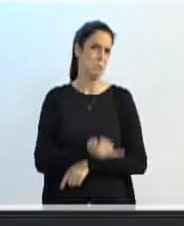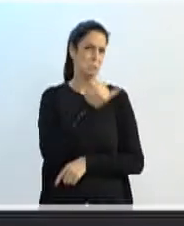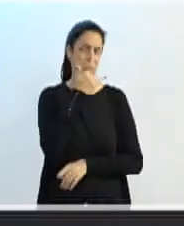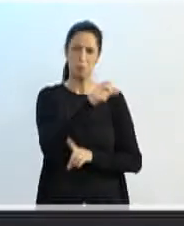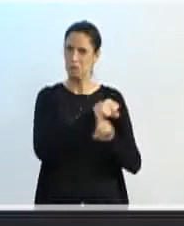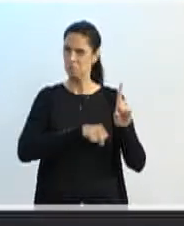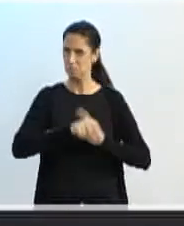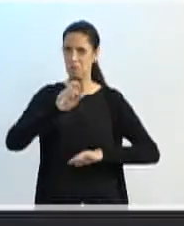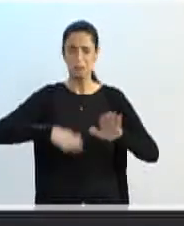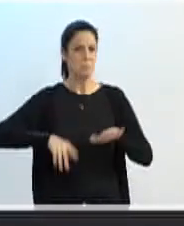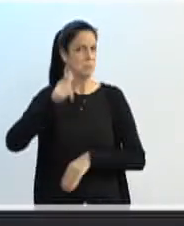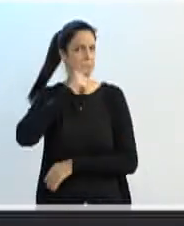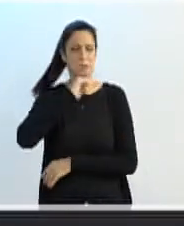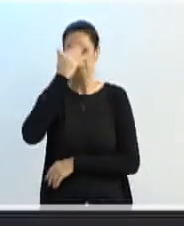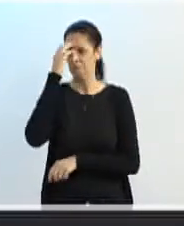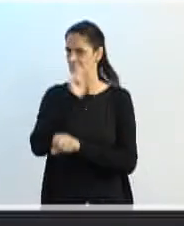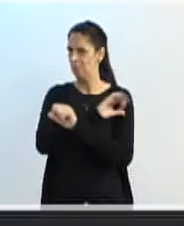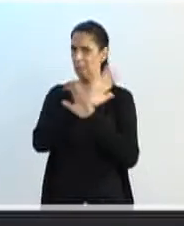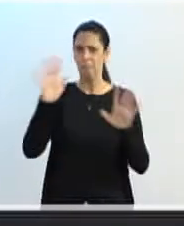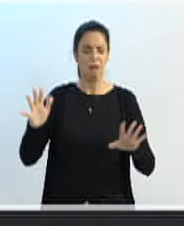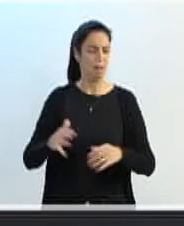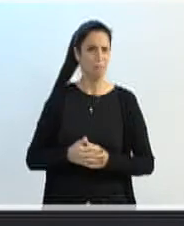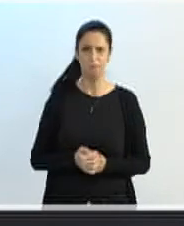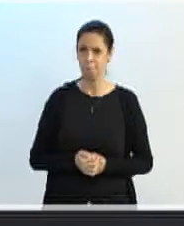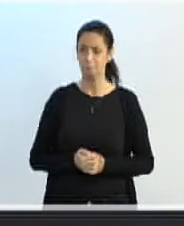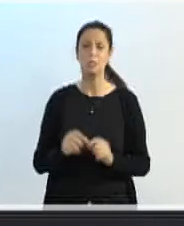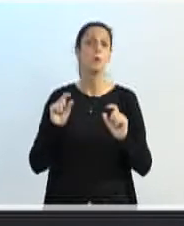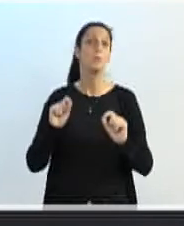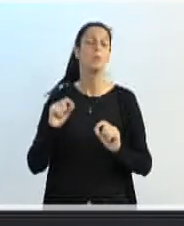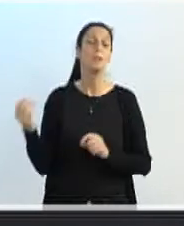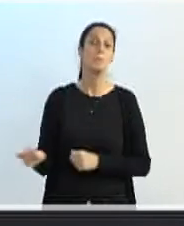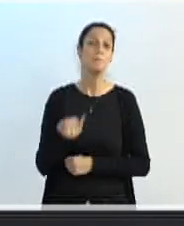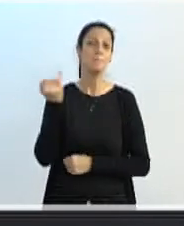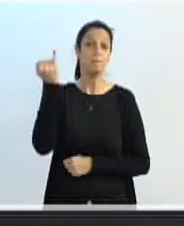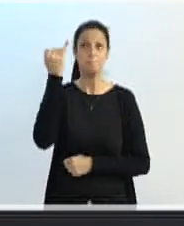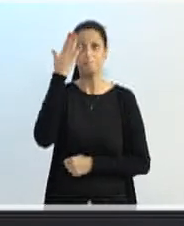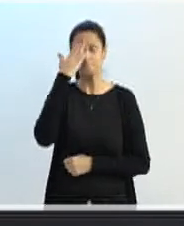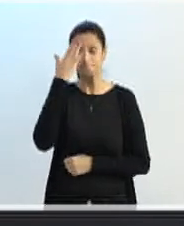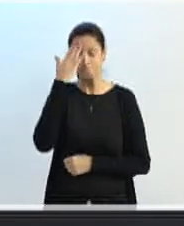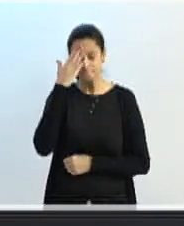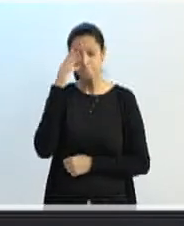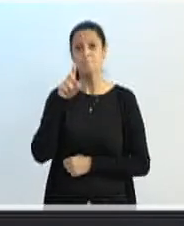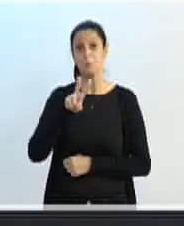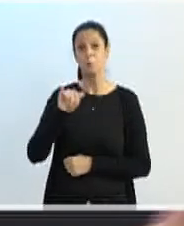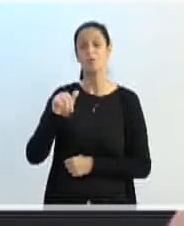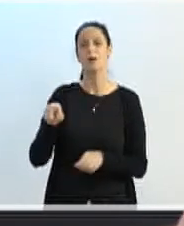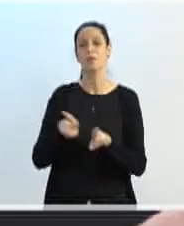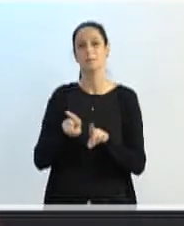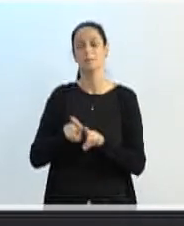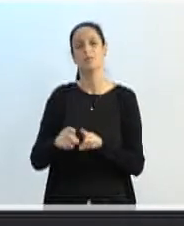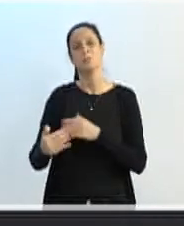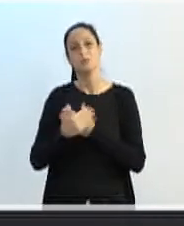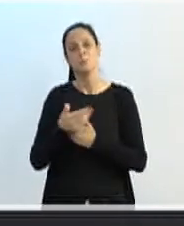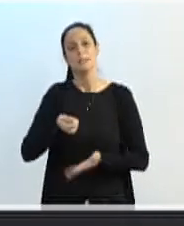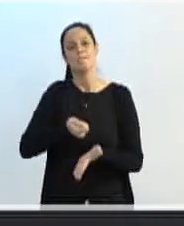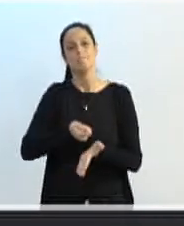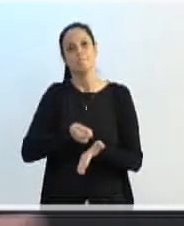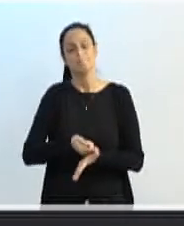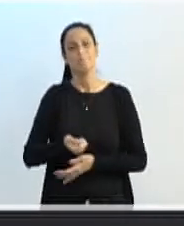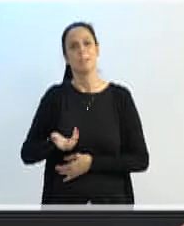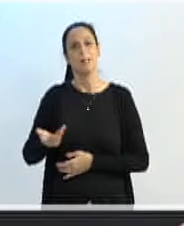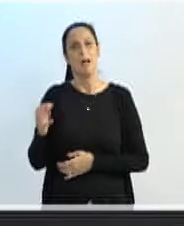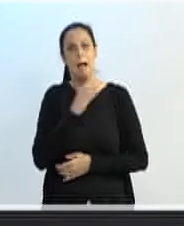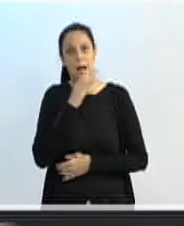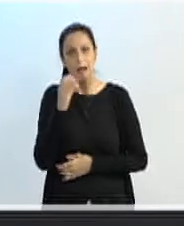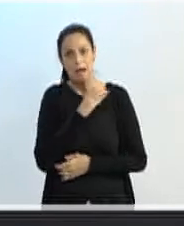além disso, que é importante, realmente tenho certeza que a Exª também vai ajudar a cobrar agilidade na conclusão